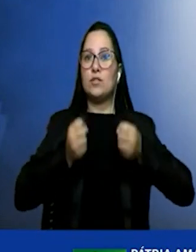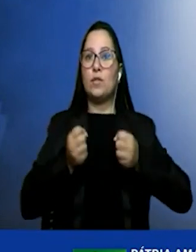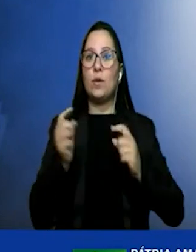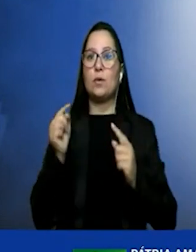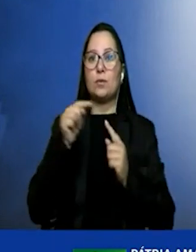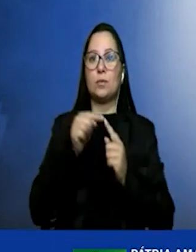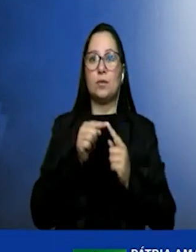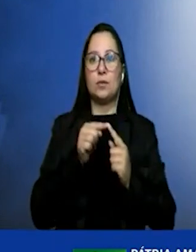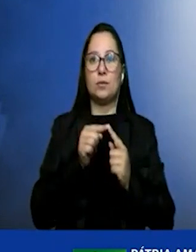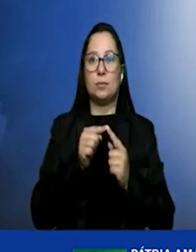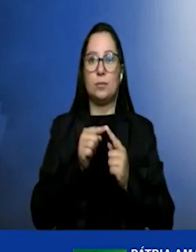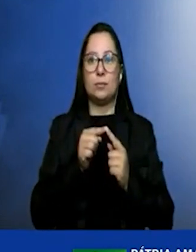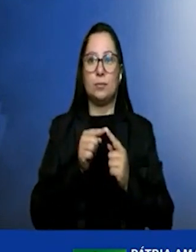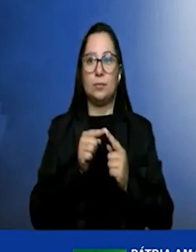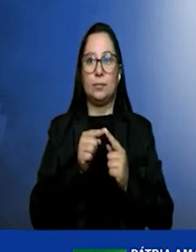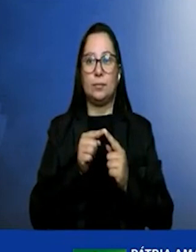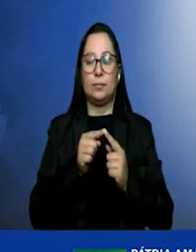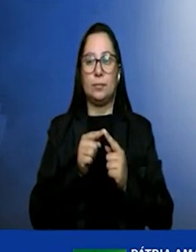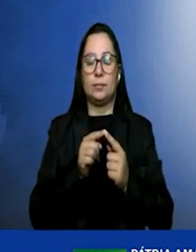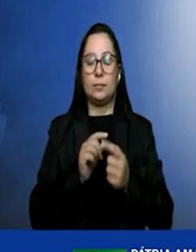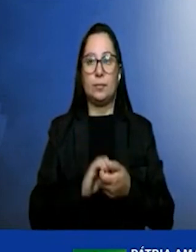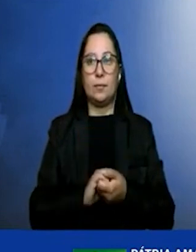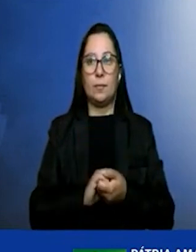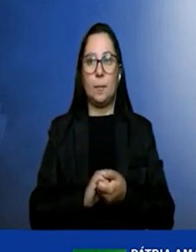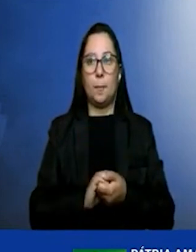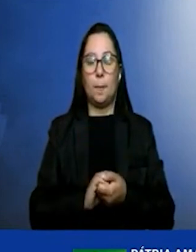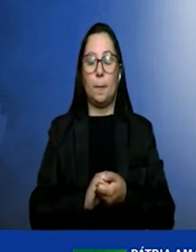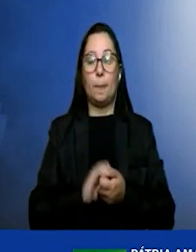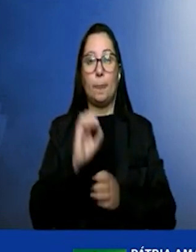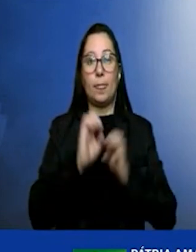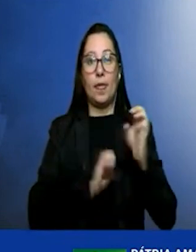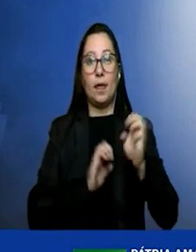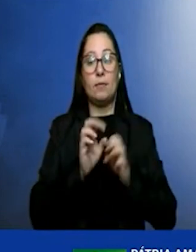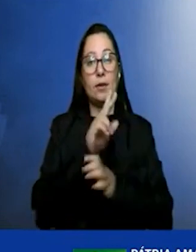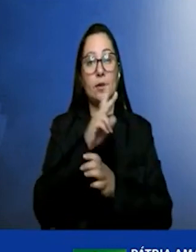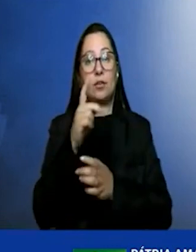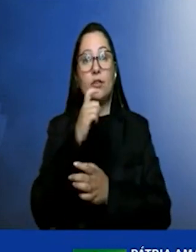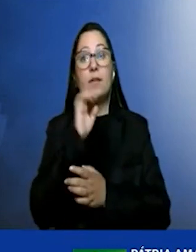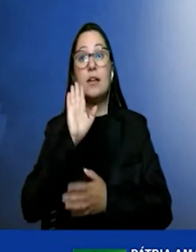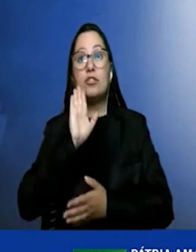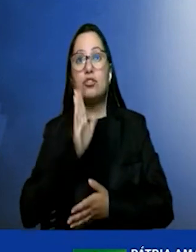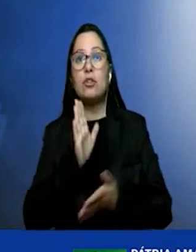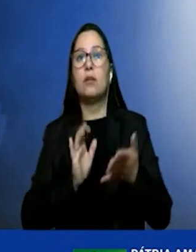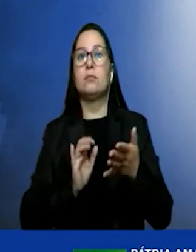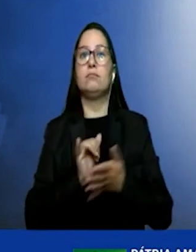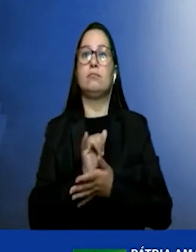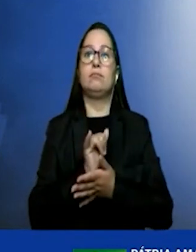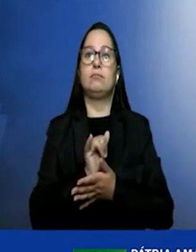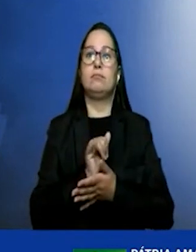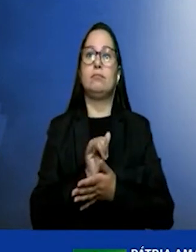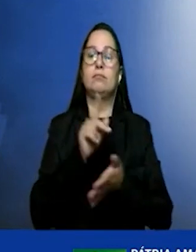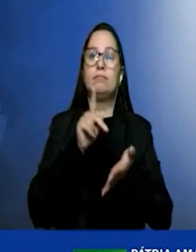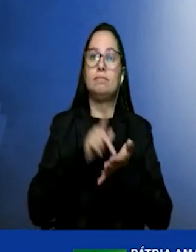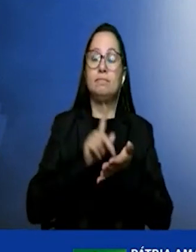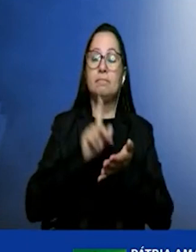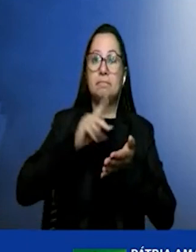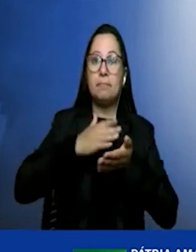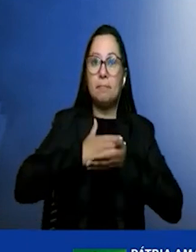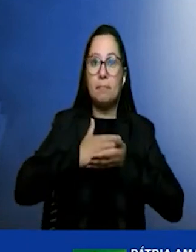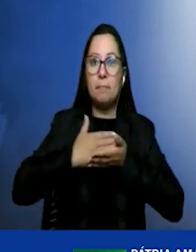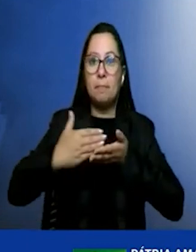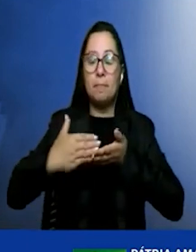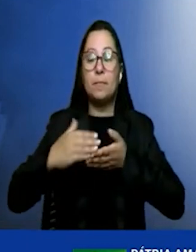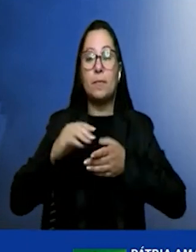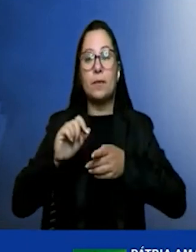A fábrica de hidrogênio verde já é uma realidade. É uma iniciativa carbono zero